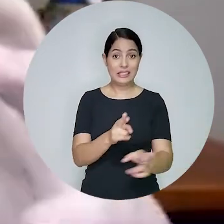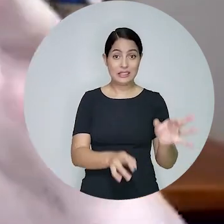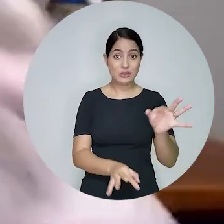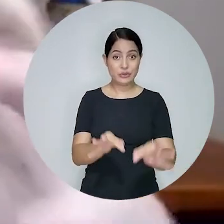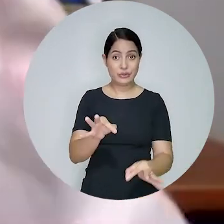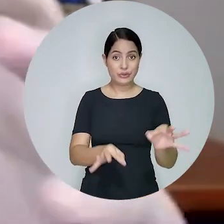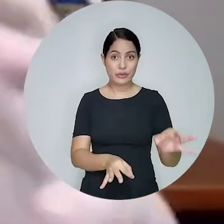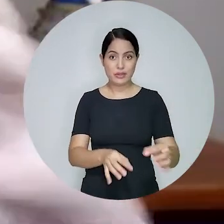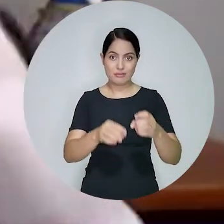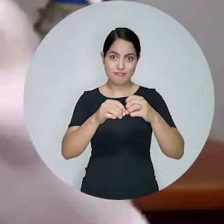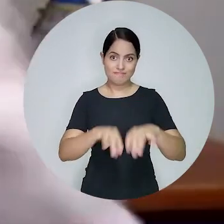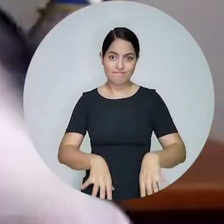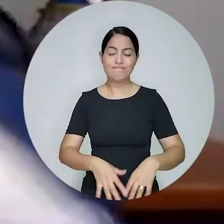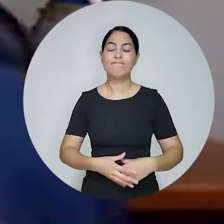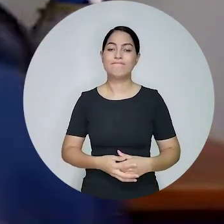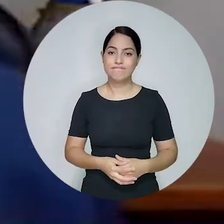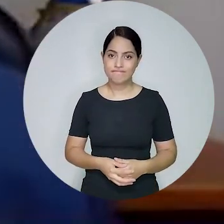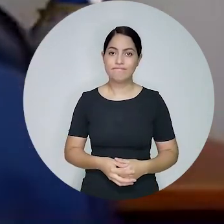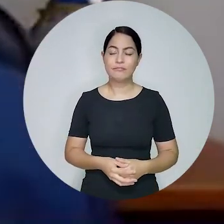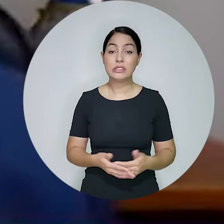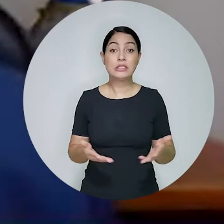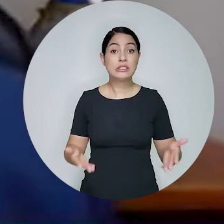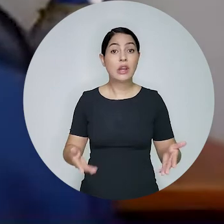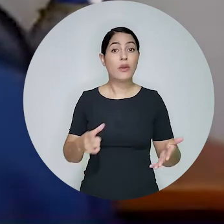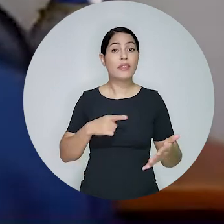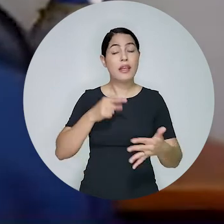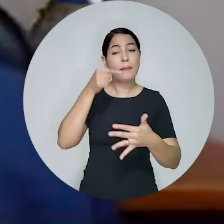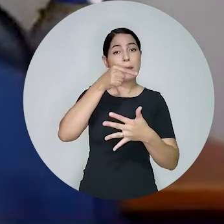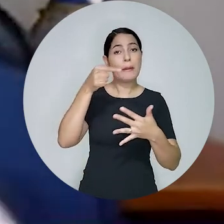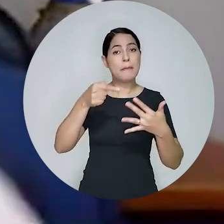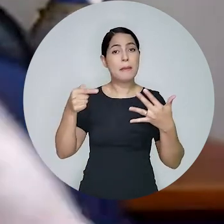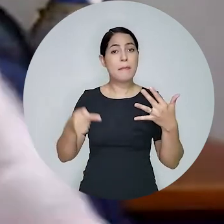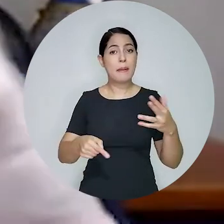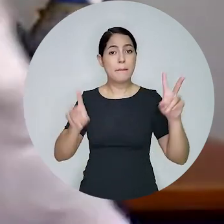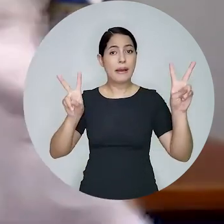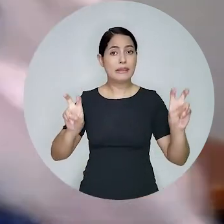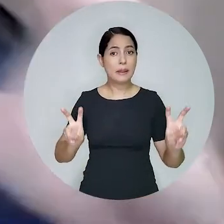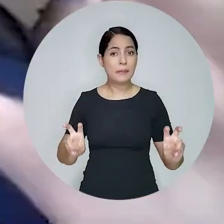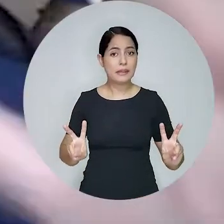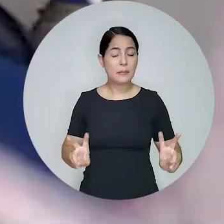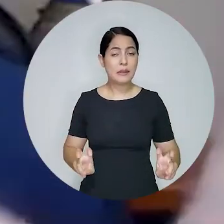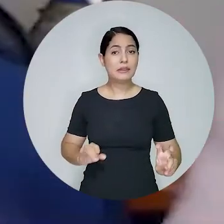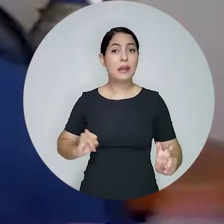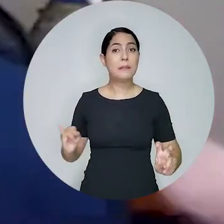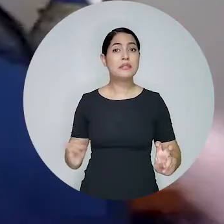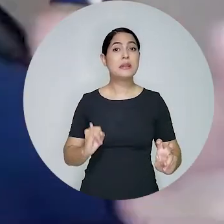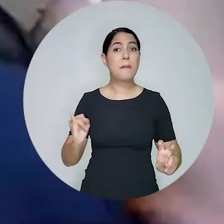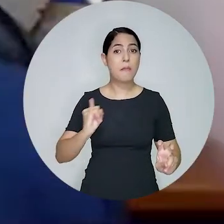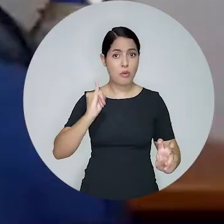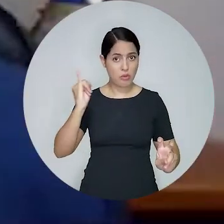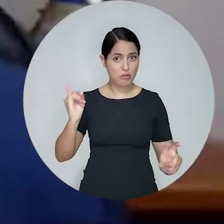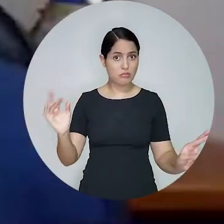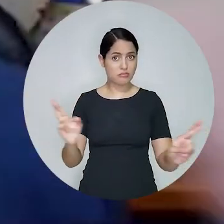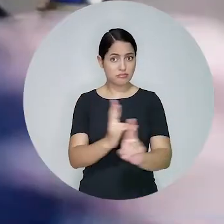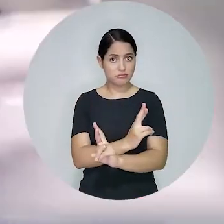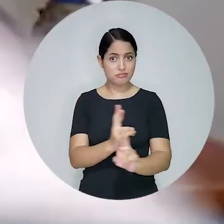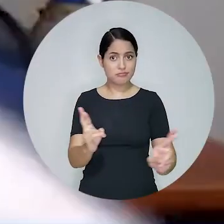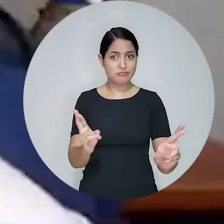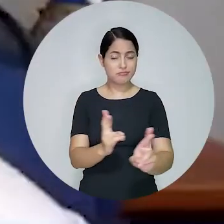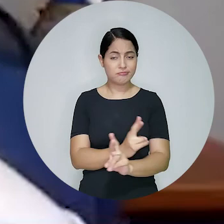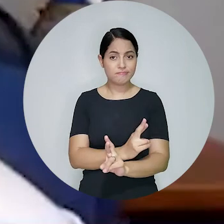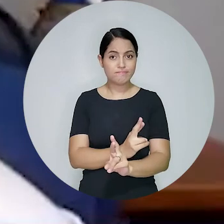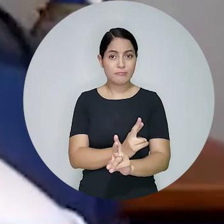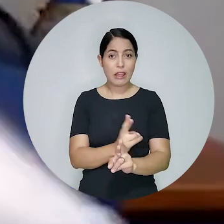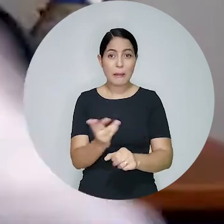desterritorialização das relações jurídicas. Os elementos importantes para a formação das